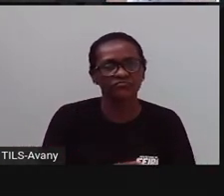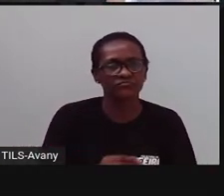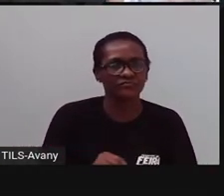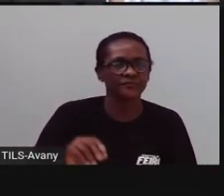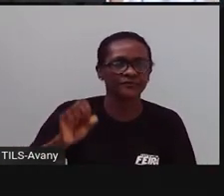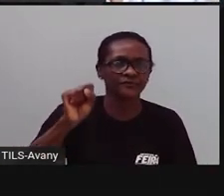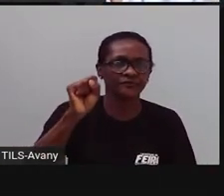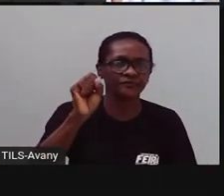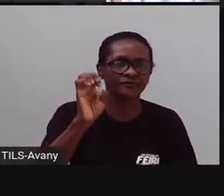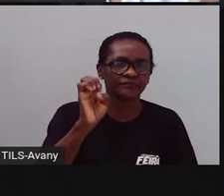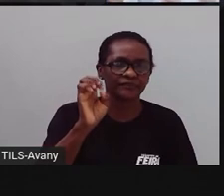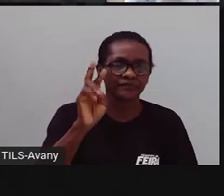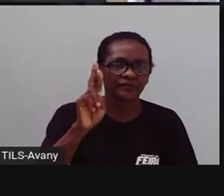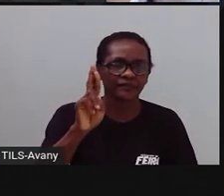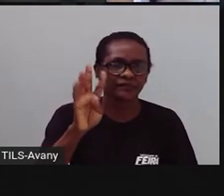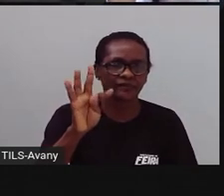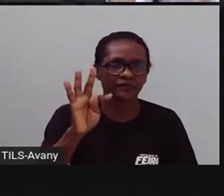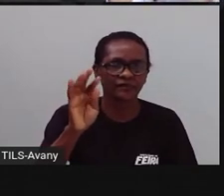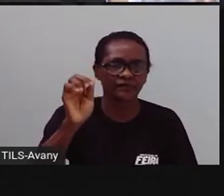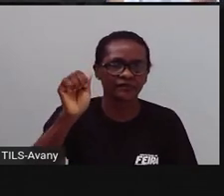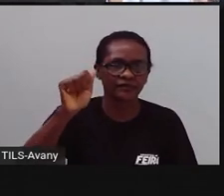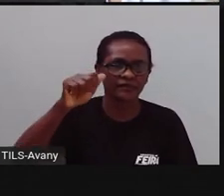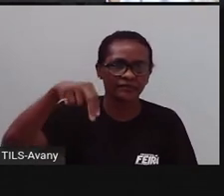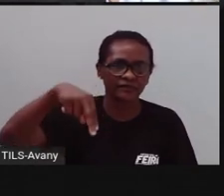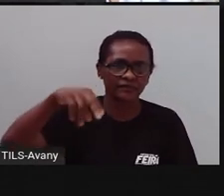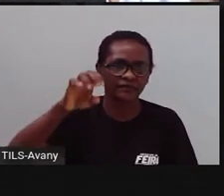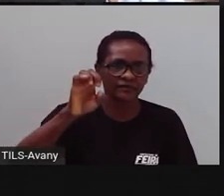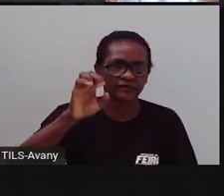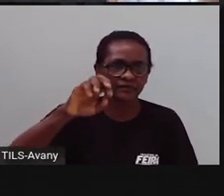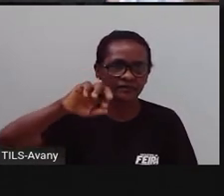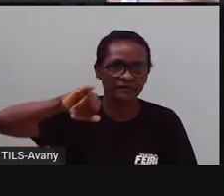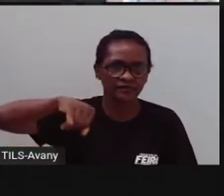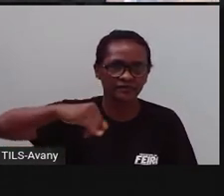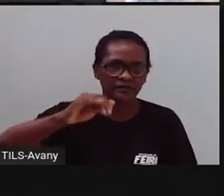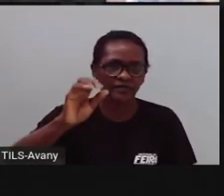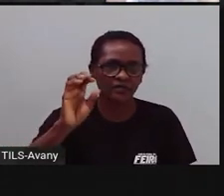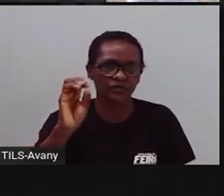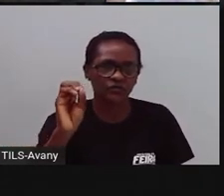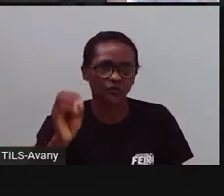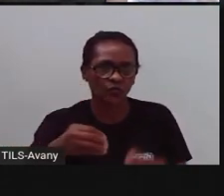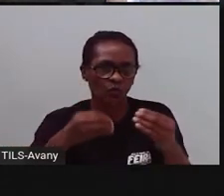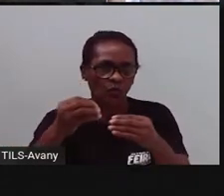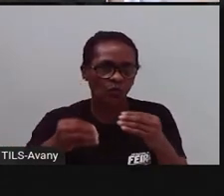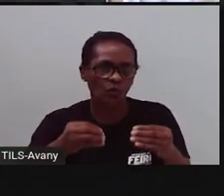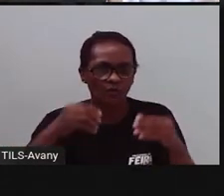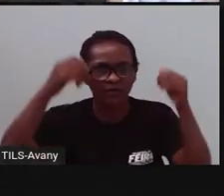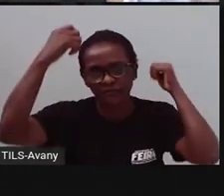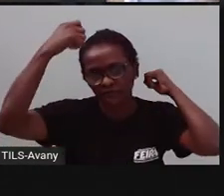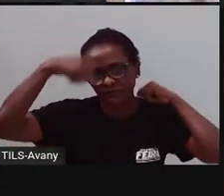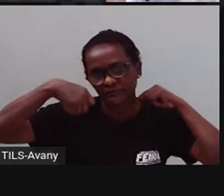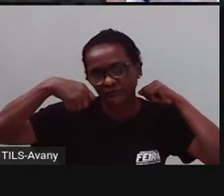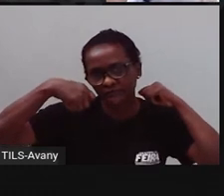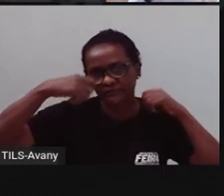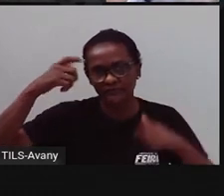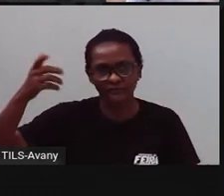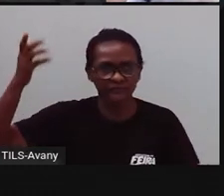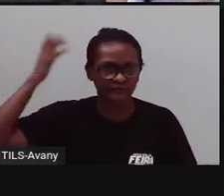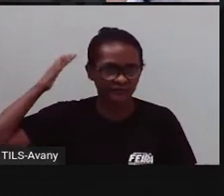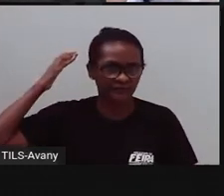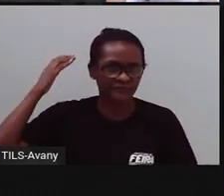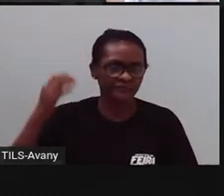viviam antigamente? Brinquedos dos sertanejos. Os objetos que os sertanejos